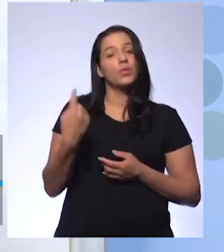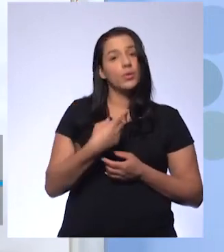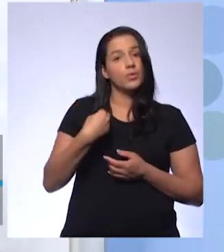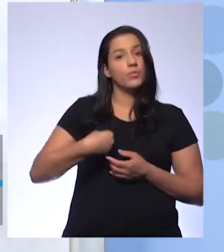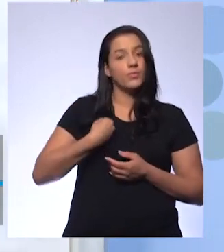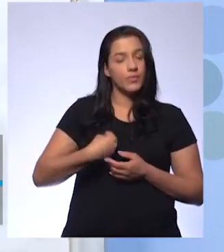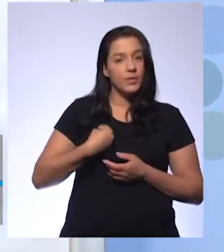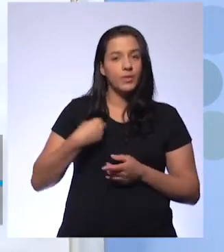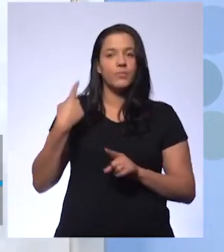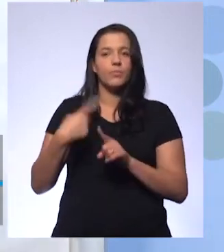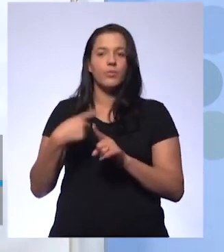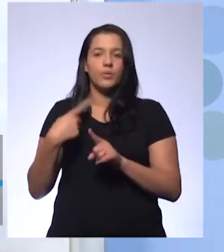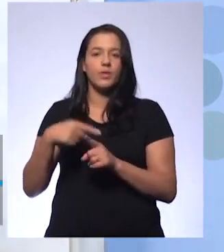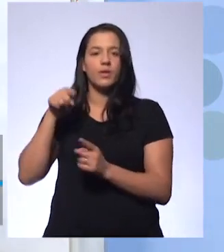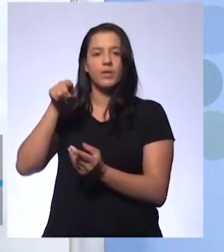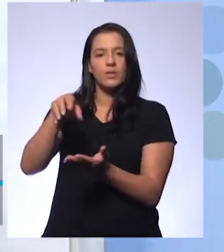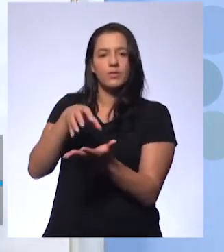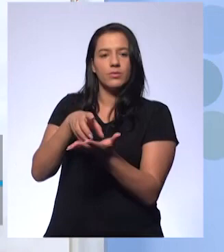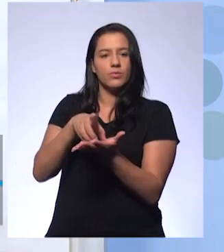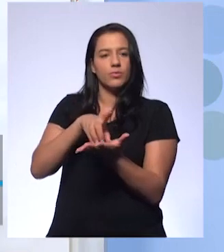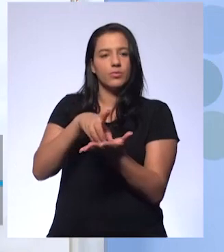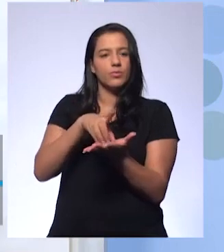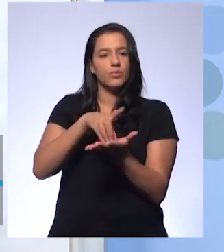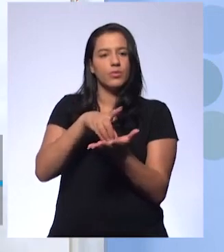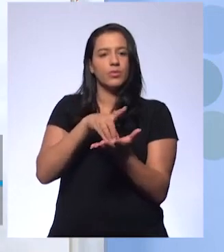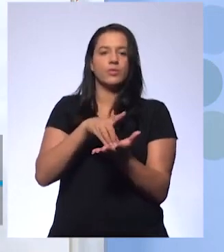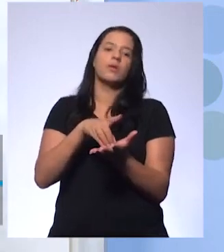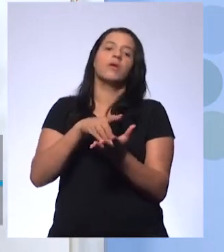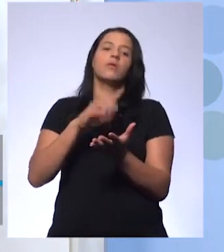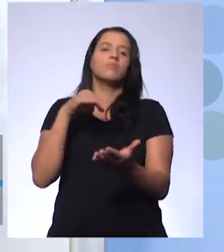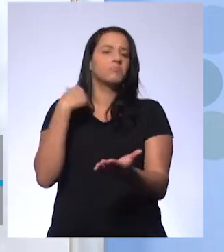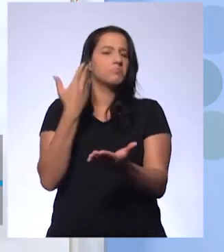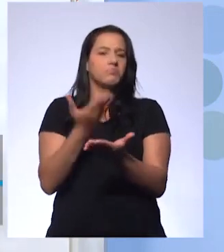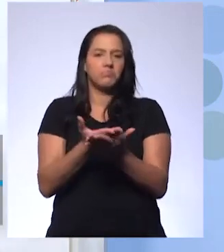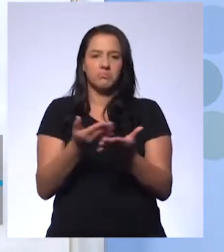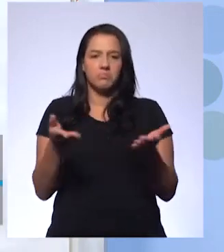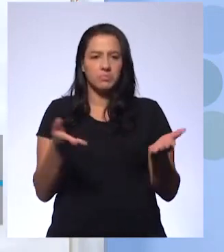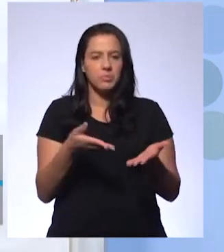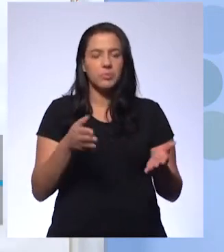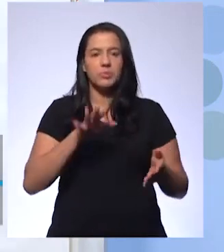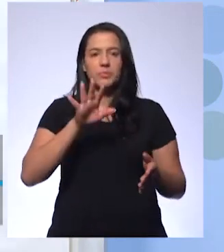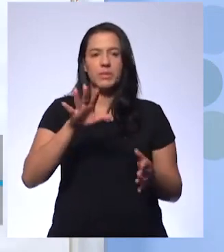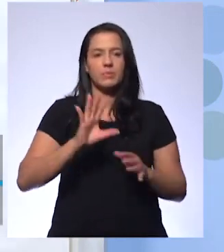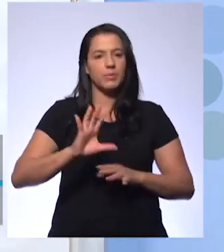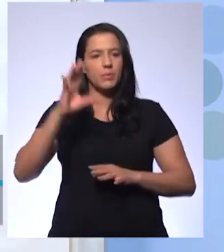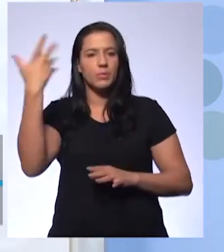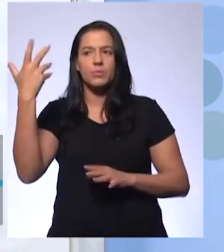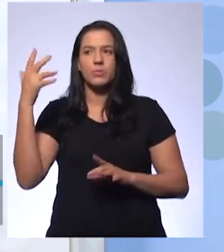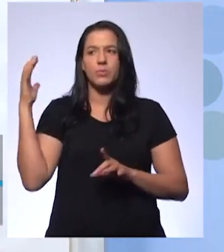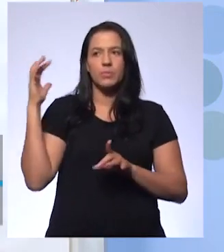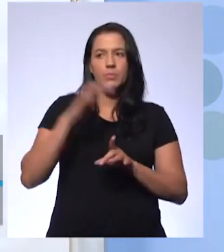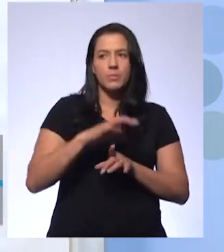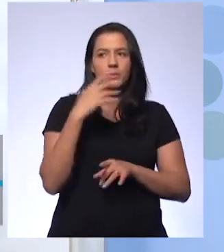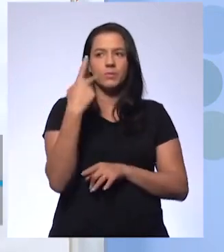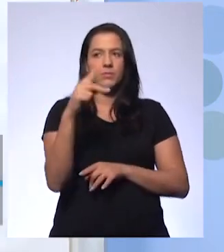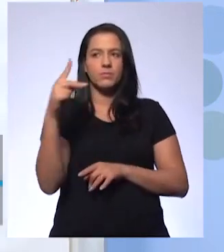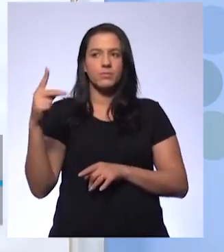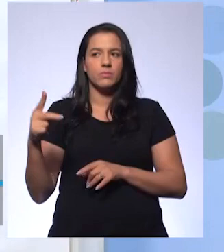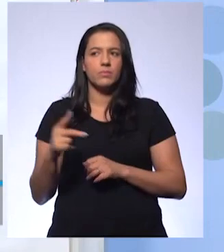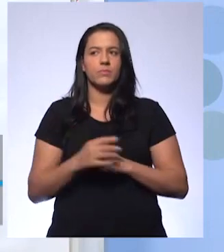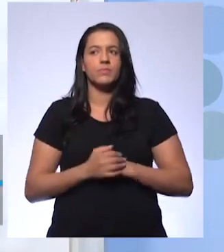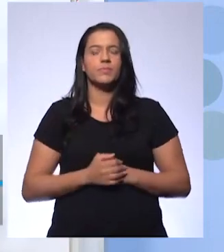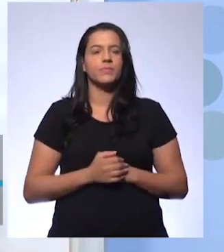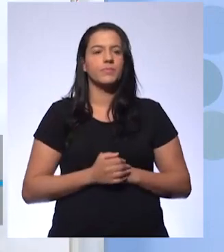grande. Se não, talvez os dinossauro estivessem dominando a Terra até hoje. Está de acordo com o os registros fósseis mostram, etc.